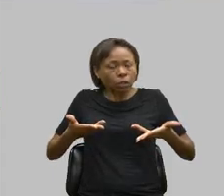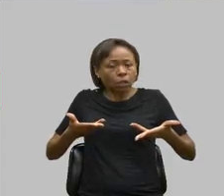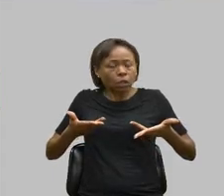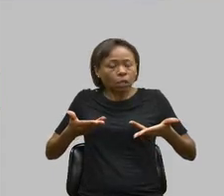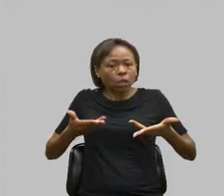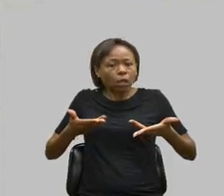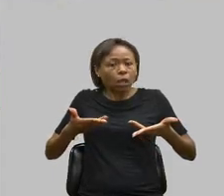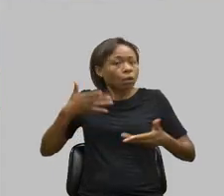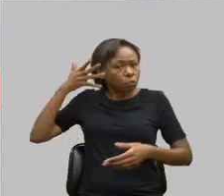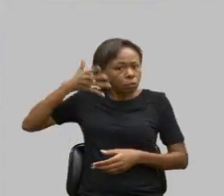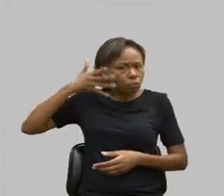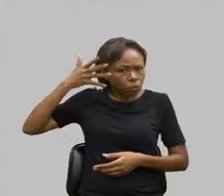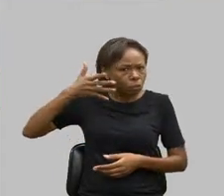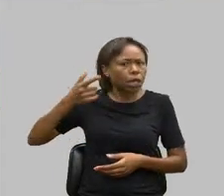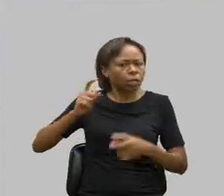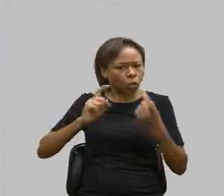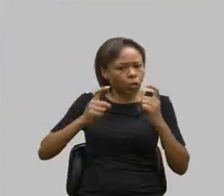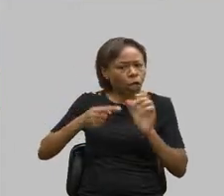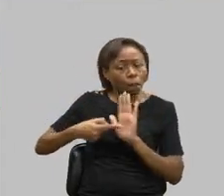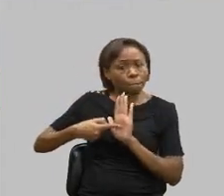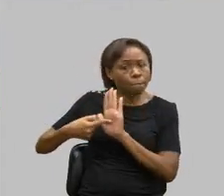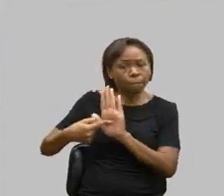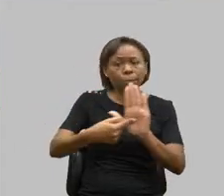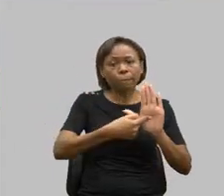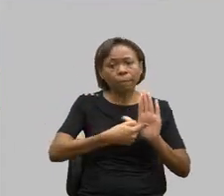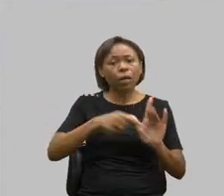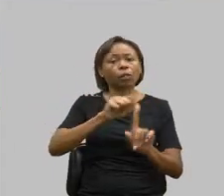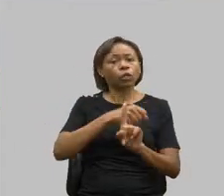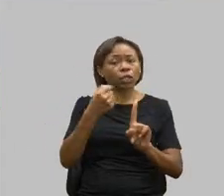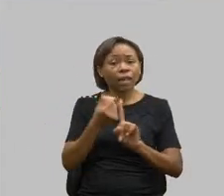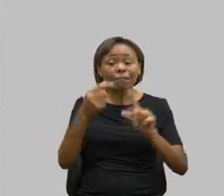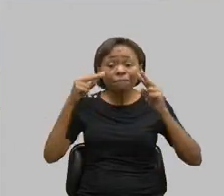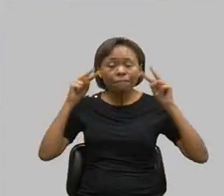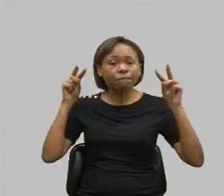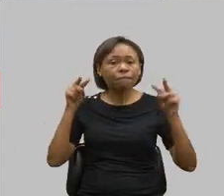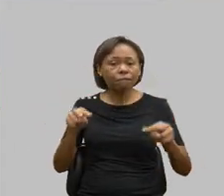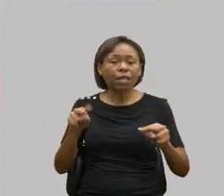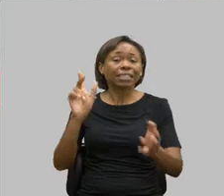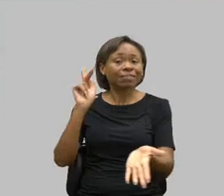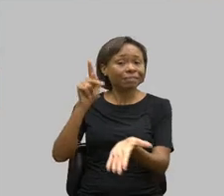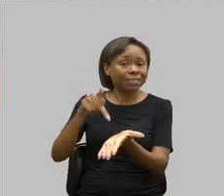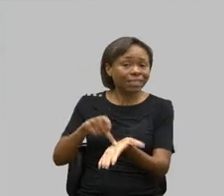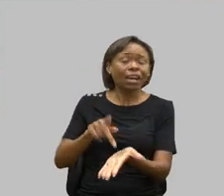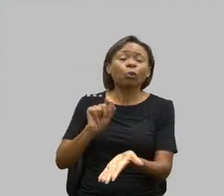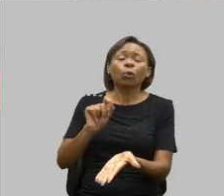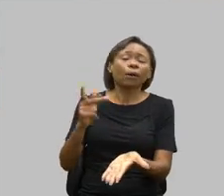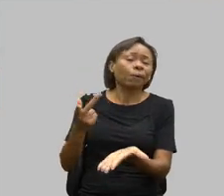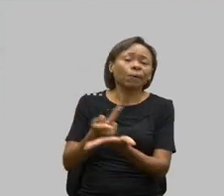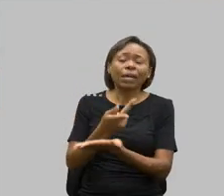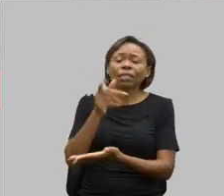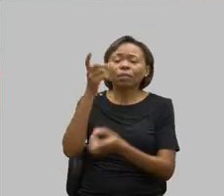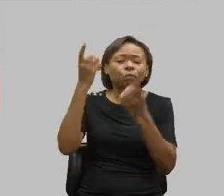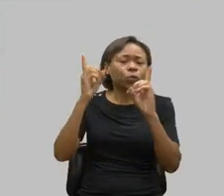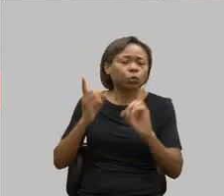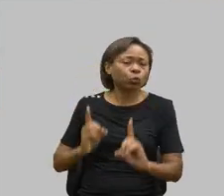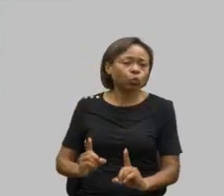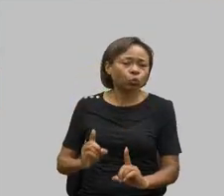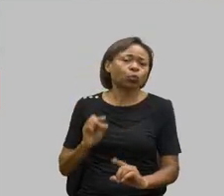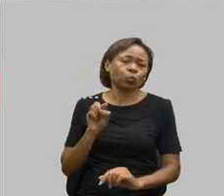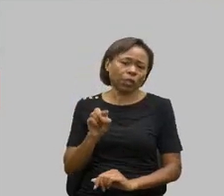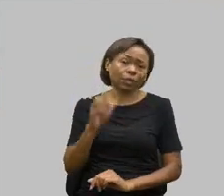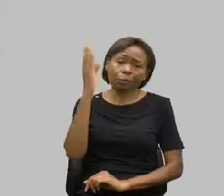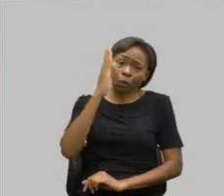mostrar para a sociedade qual é a realidade desses brasileiros e brasileiras. Nós temos que